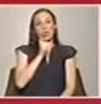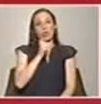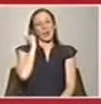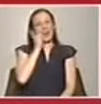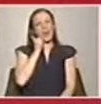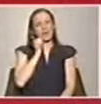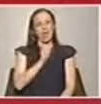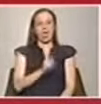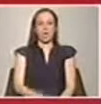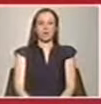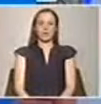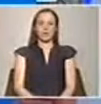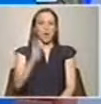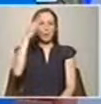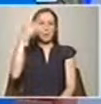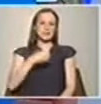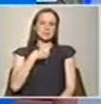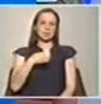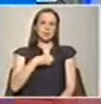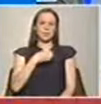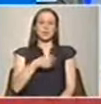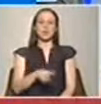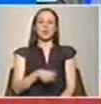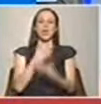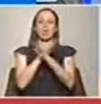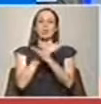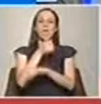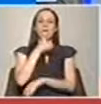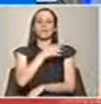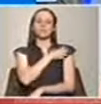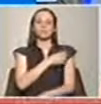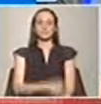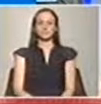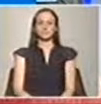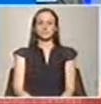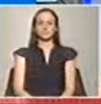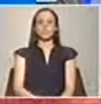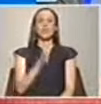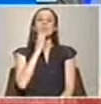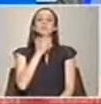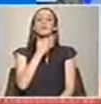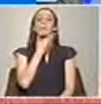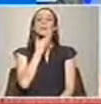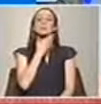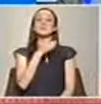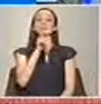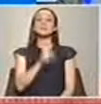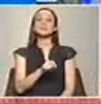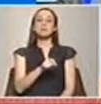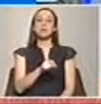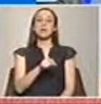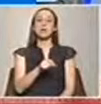principal, são os principais sintomas da queimadura solar. Dependendo da extensão, depende também a sua